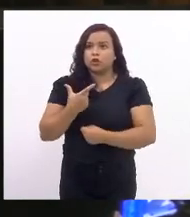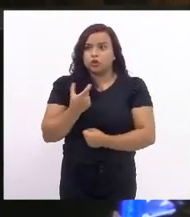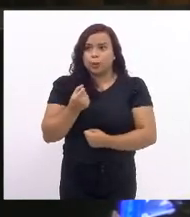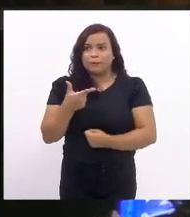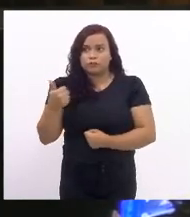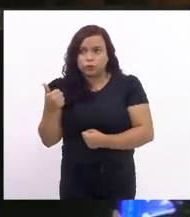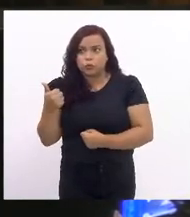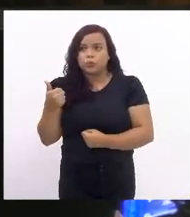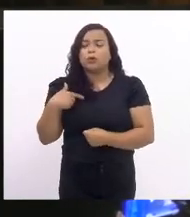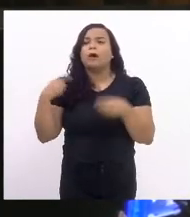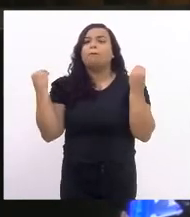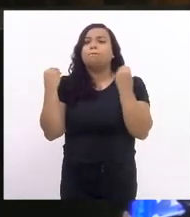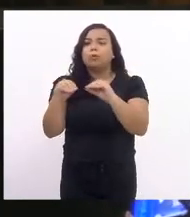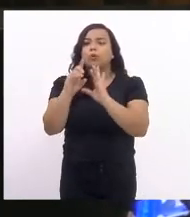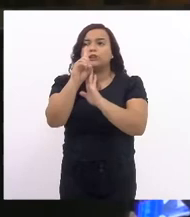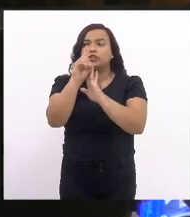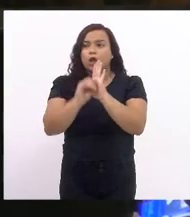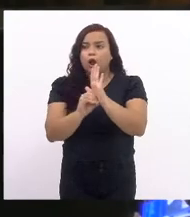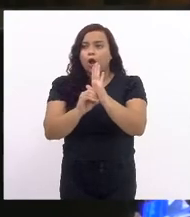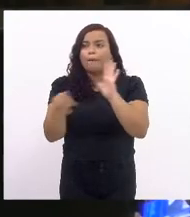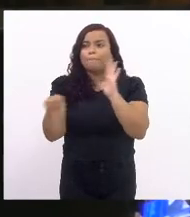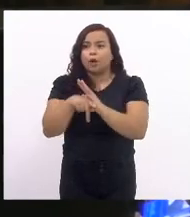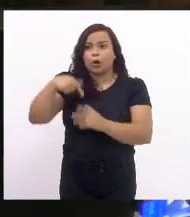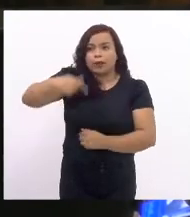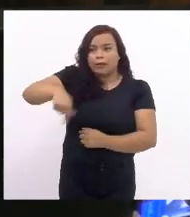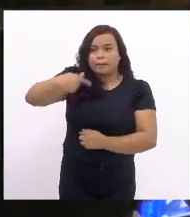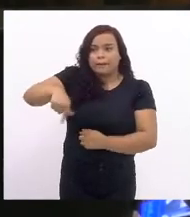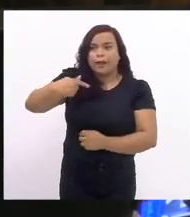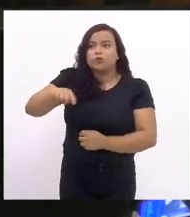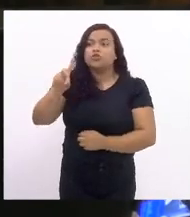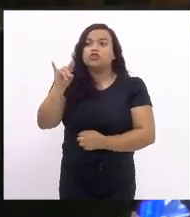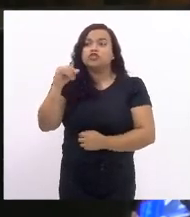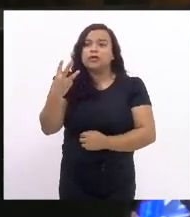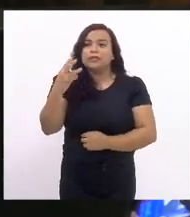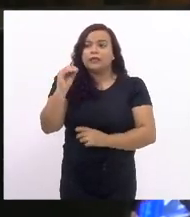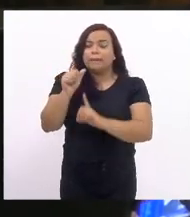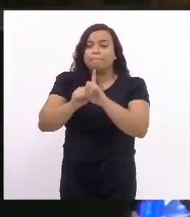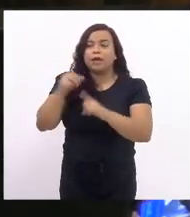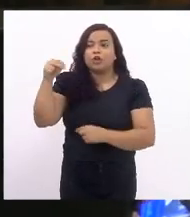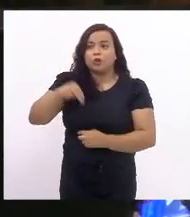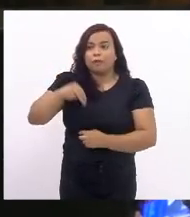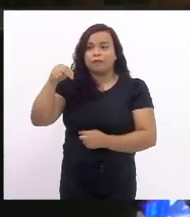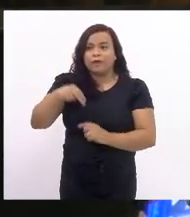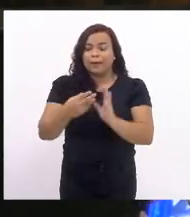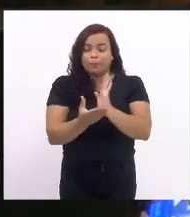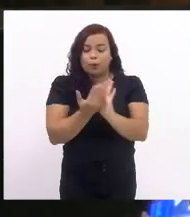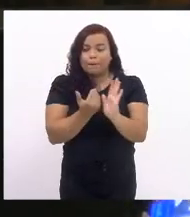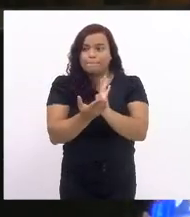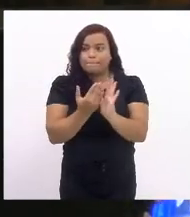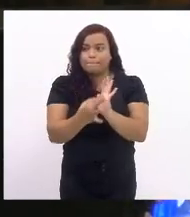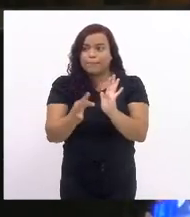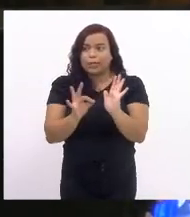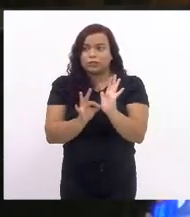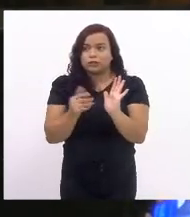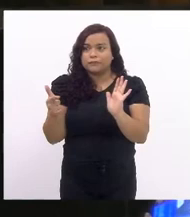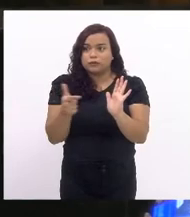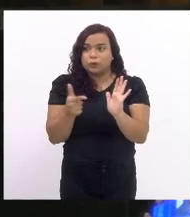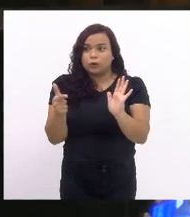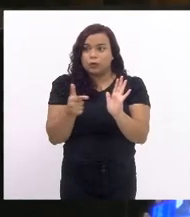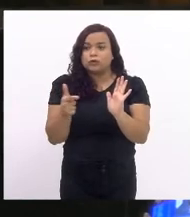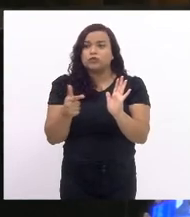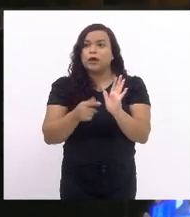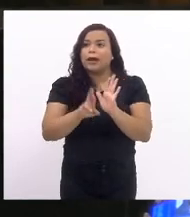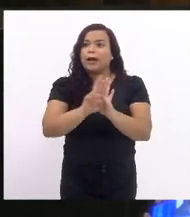publicado no Diário Oficial de Queimados, que no dia 30 de novembro, na página 22, o relatório